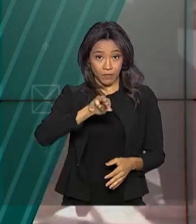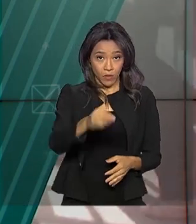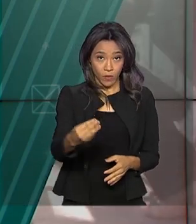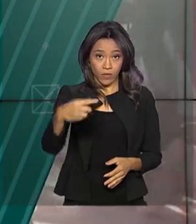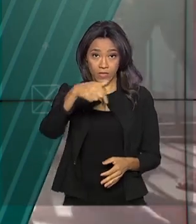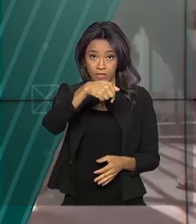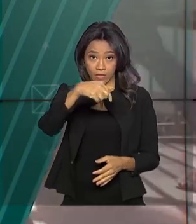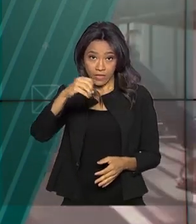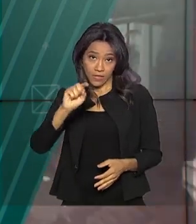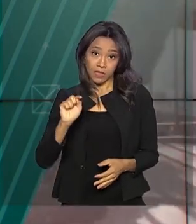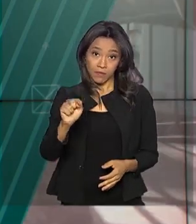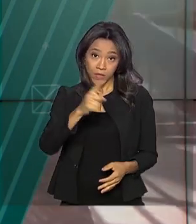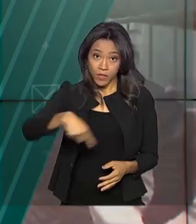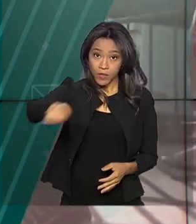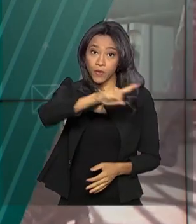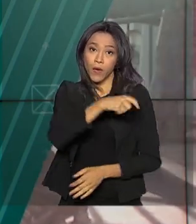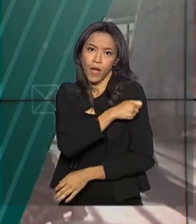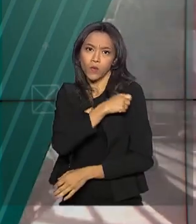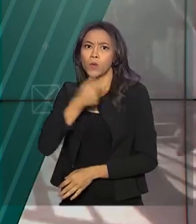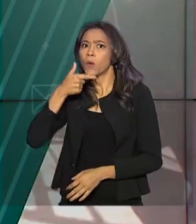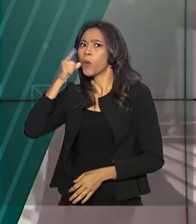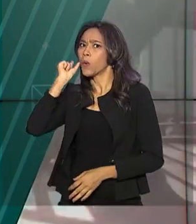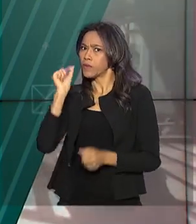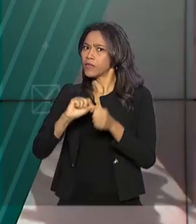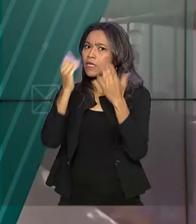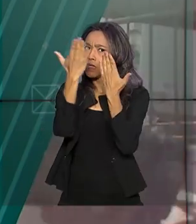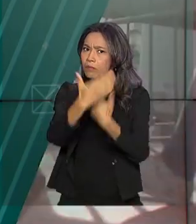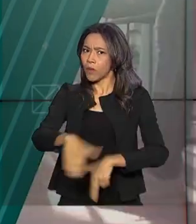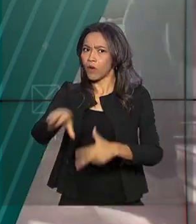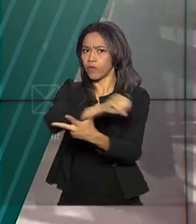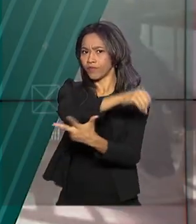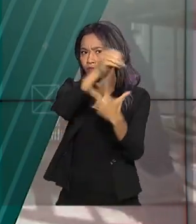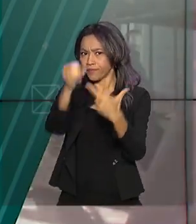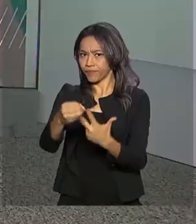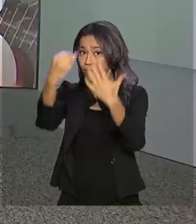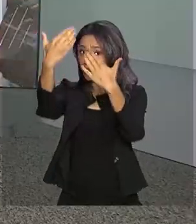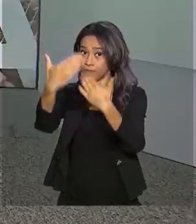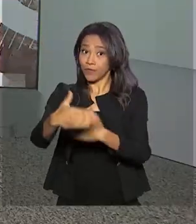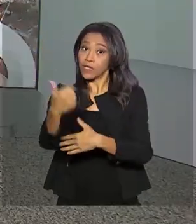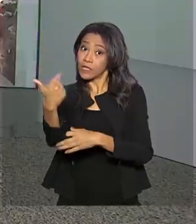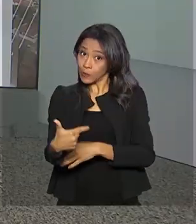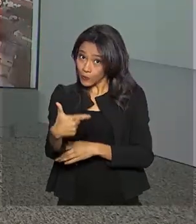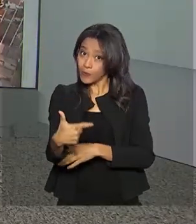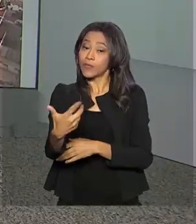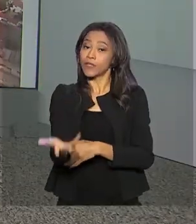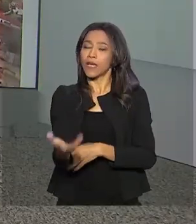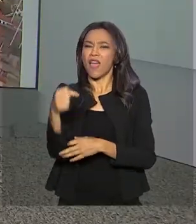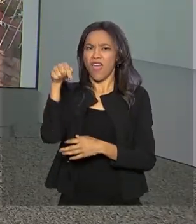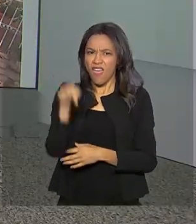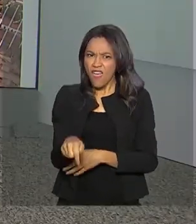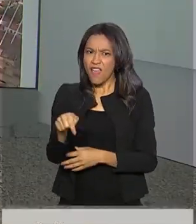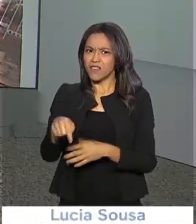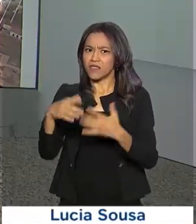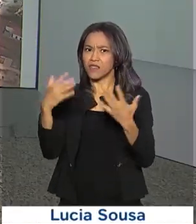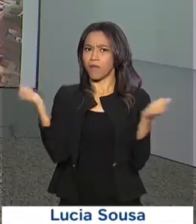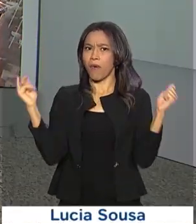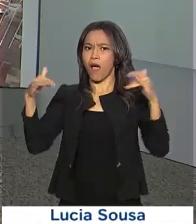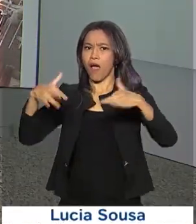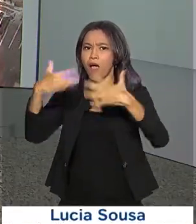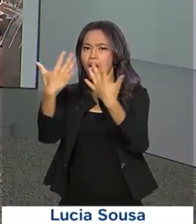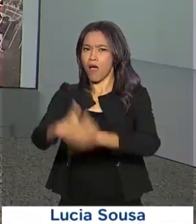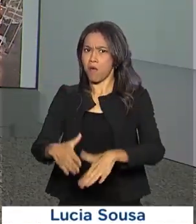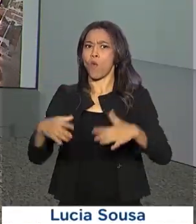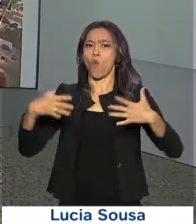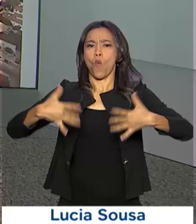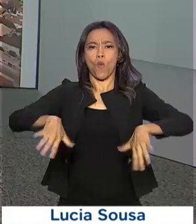700 mil estudantes fizeram ontem a segunda etapa do Enem. Essa edição teve o maior índice